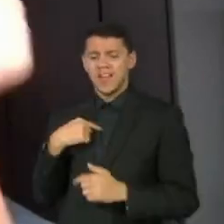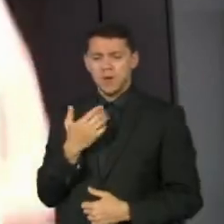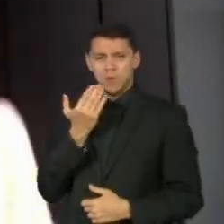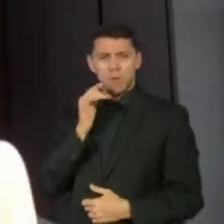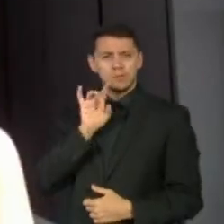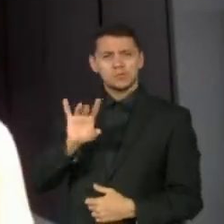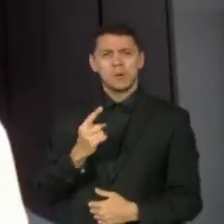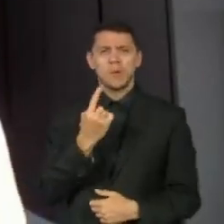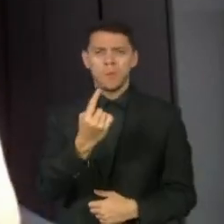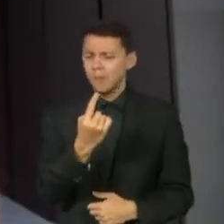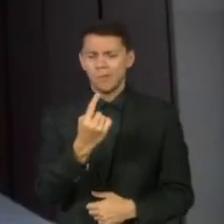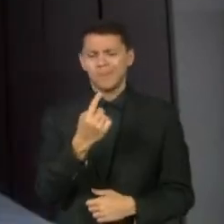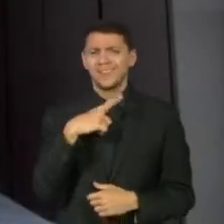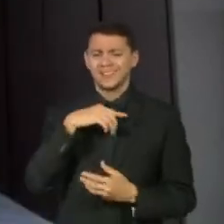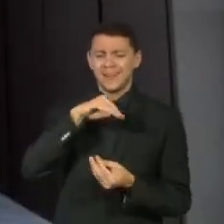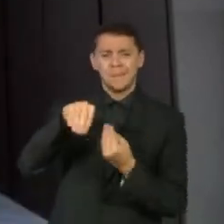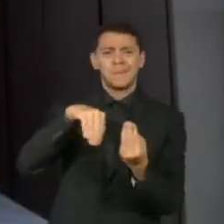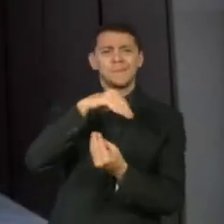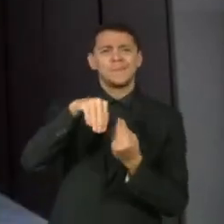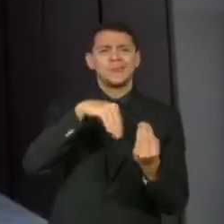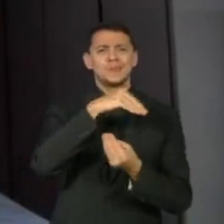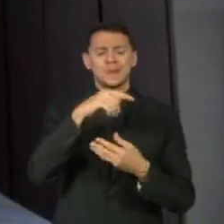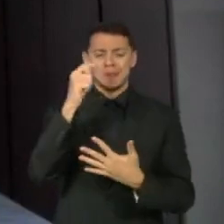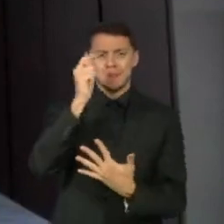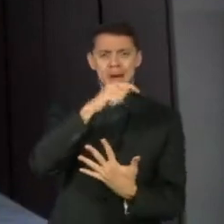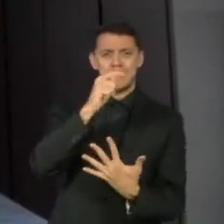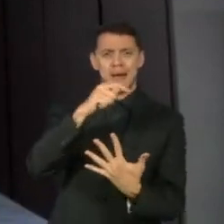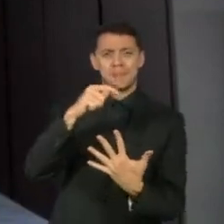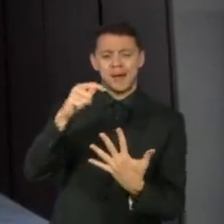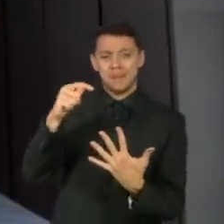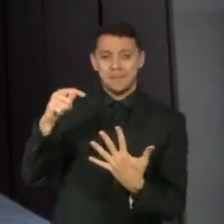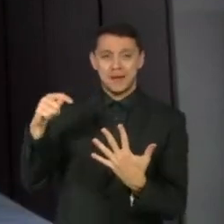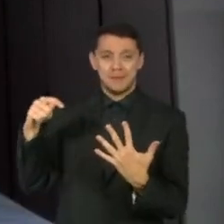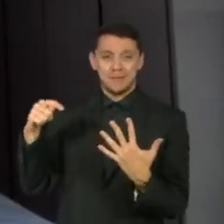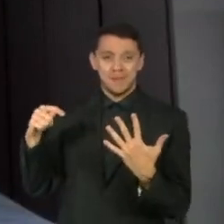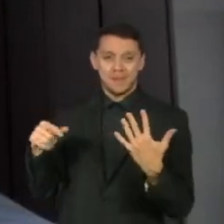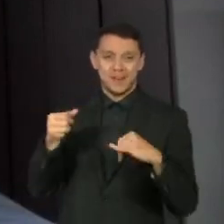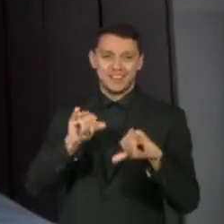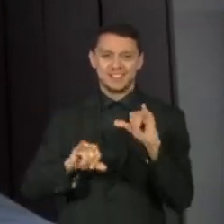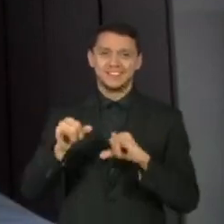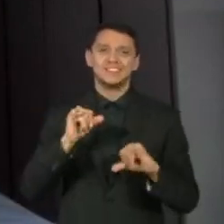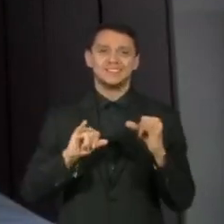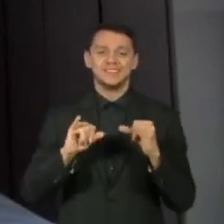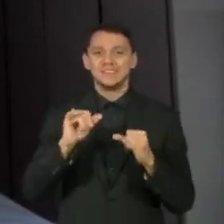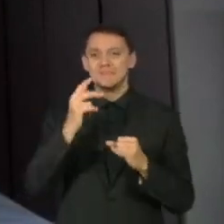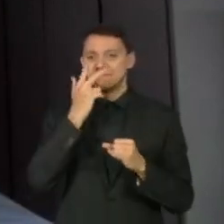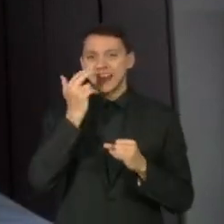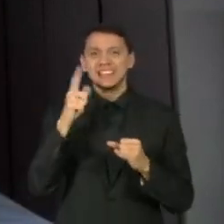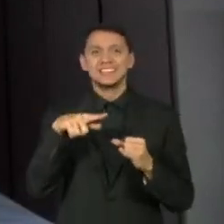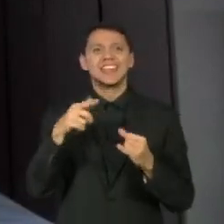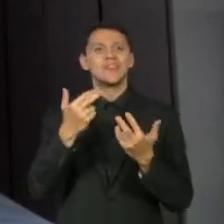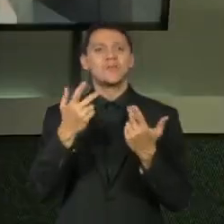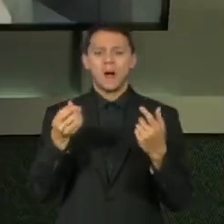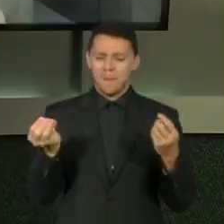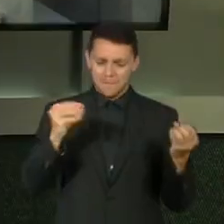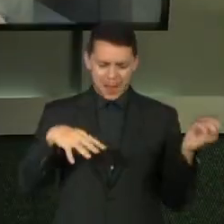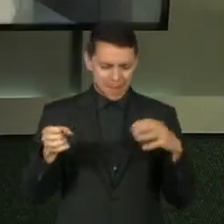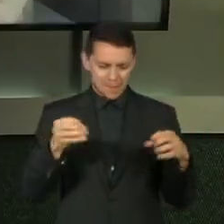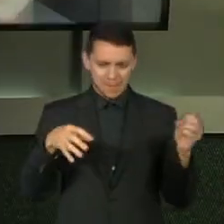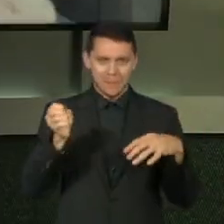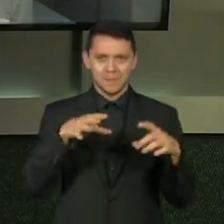consome um aditivo isolado. A gente consome uma mistura de aditivos. A gente brinca de um coquetel de aditivos.